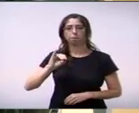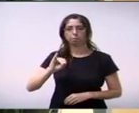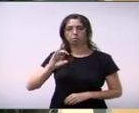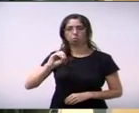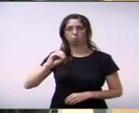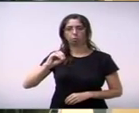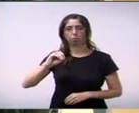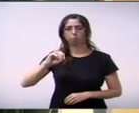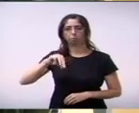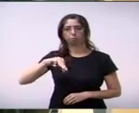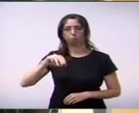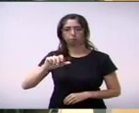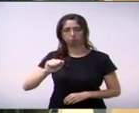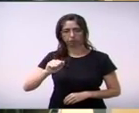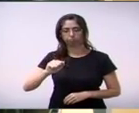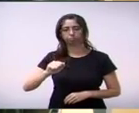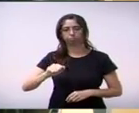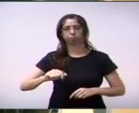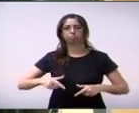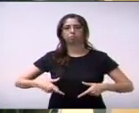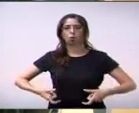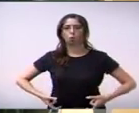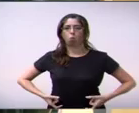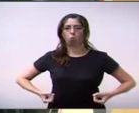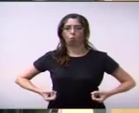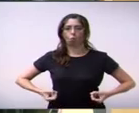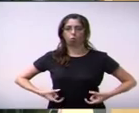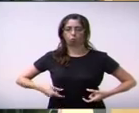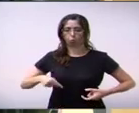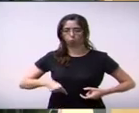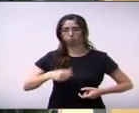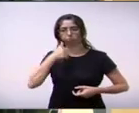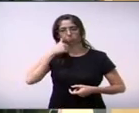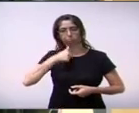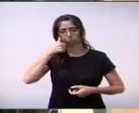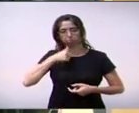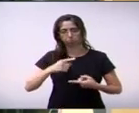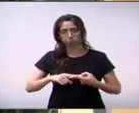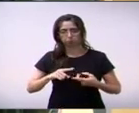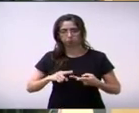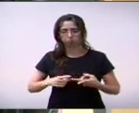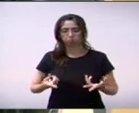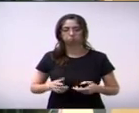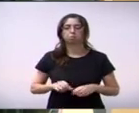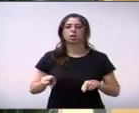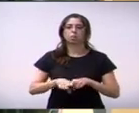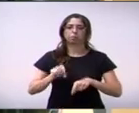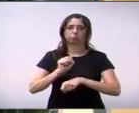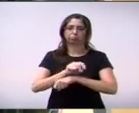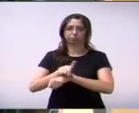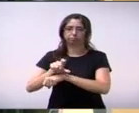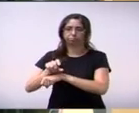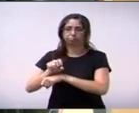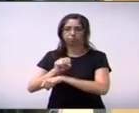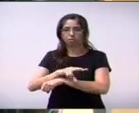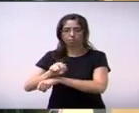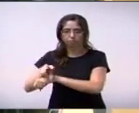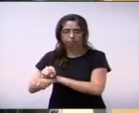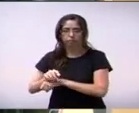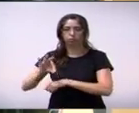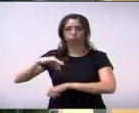pelo Aedes, causadas pelo Aedes, como a dengue, a zika e a chikungunya. E, nesta sessão,